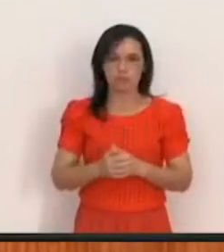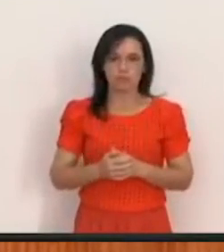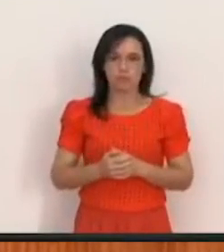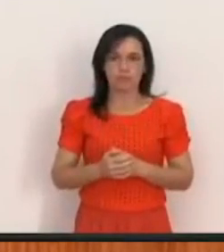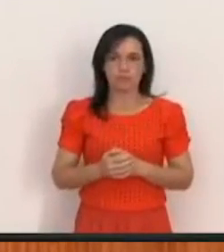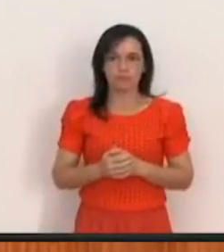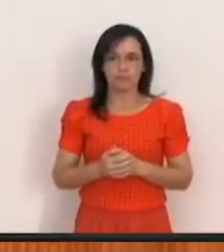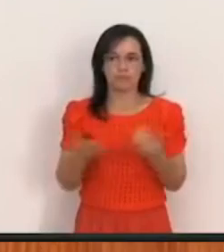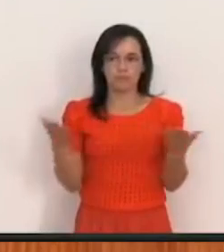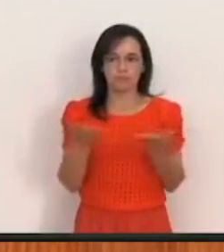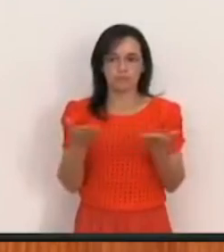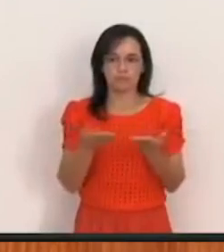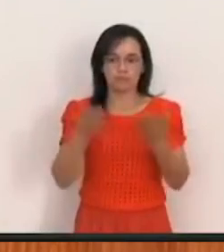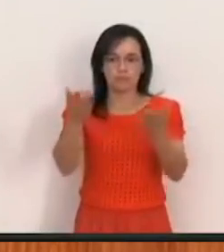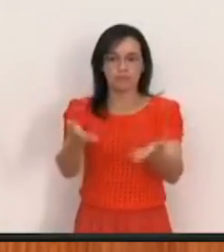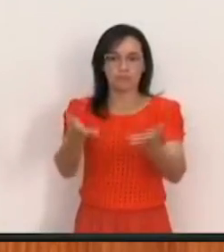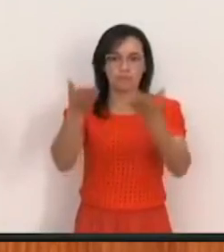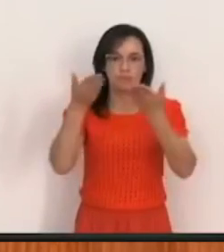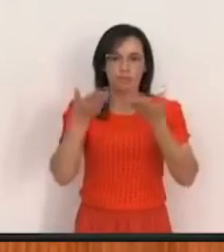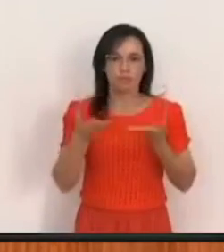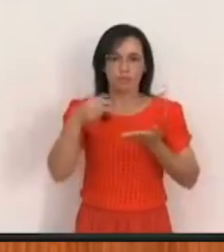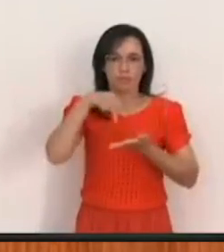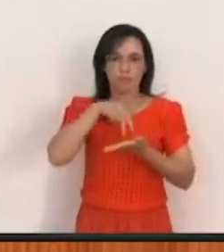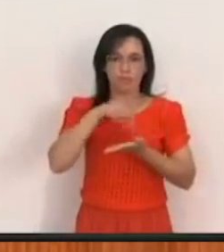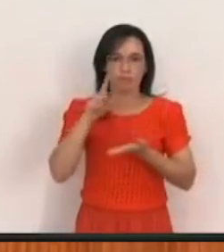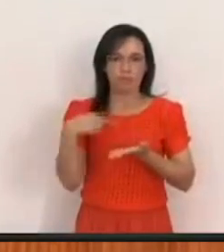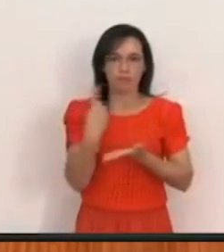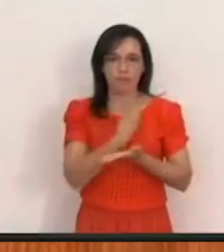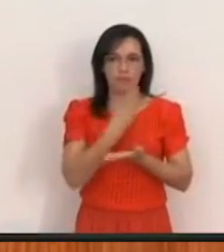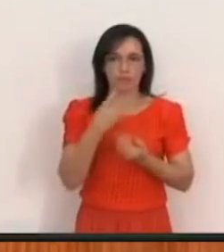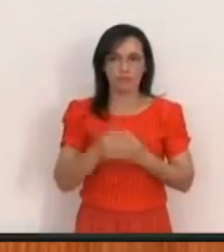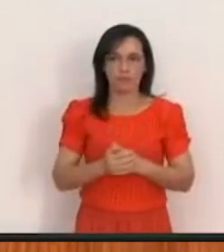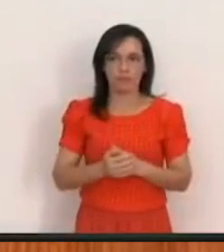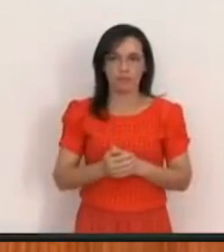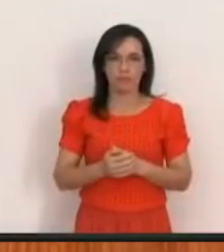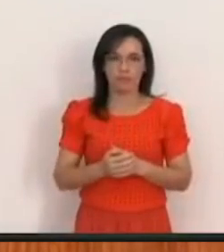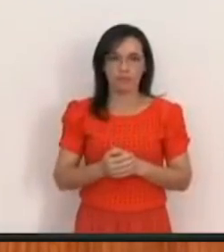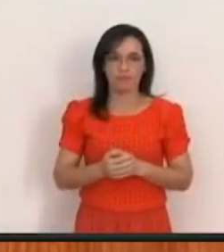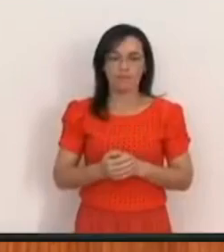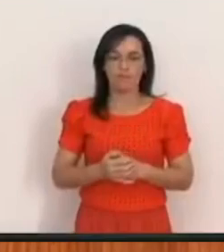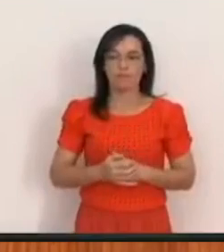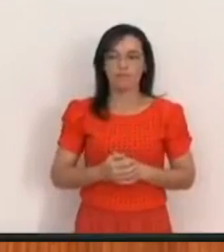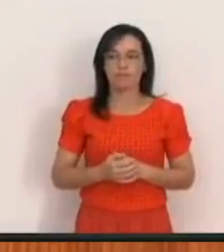Então nesse momento Eu convido a igreja A ficar em pé E nós vamos aqui Por o casal Que é dele aqui